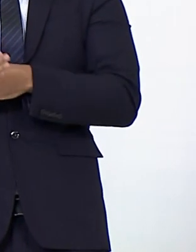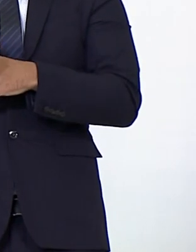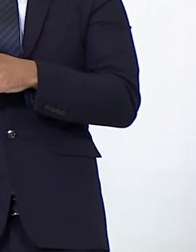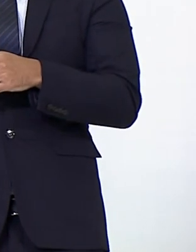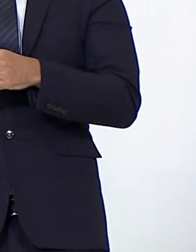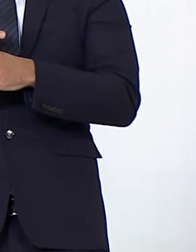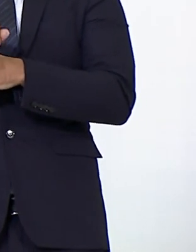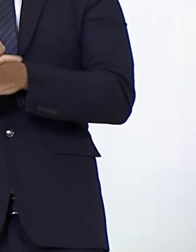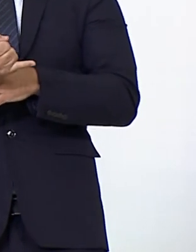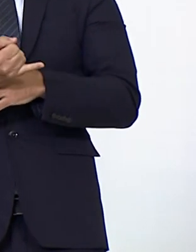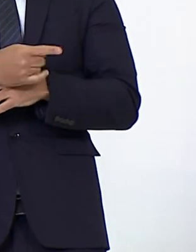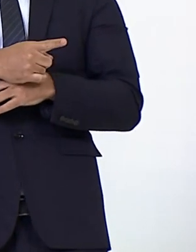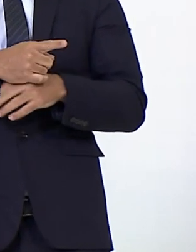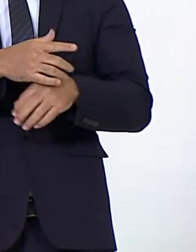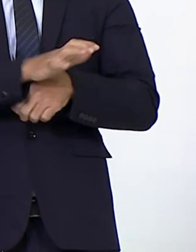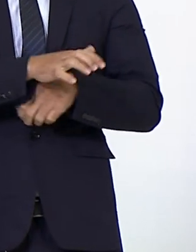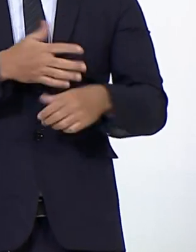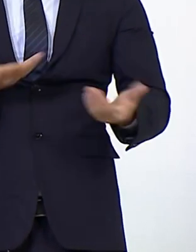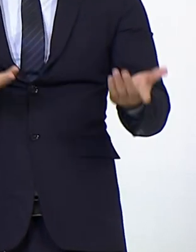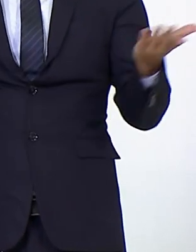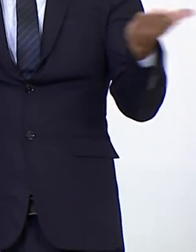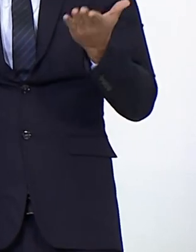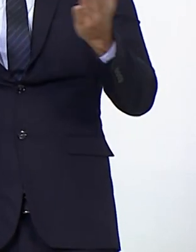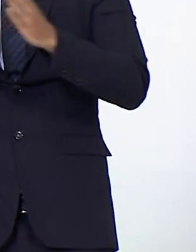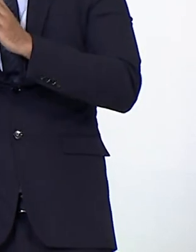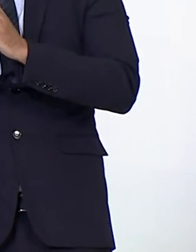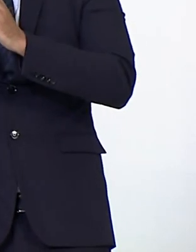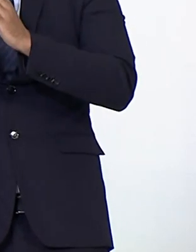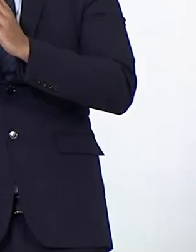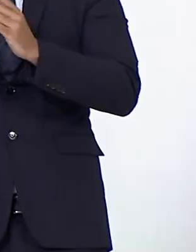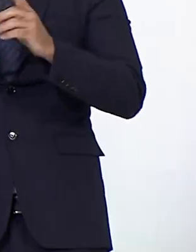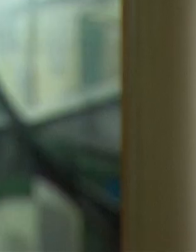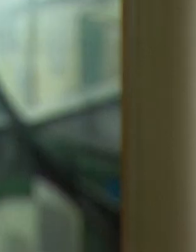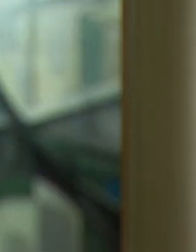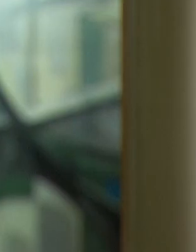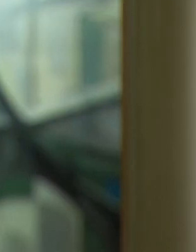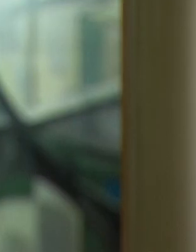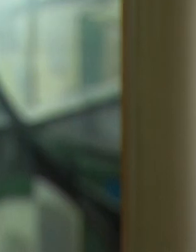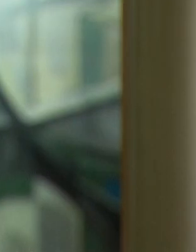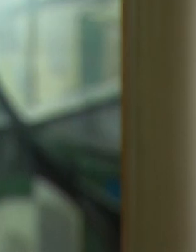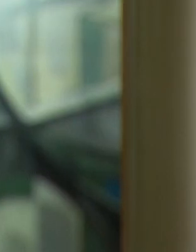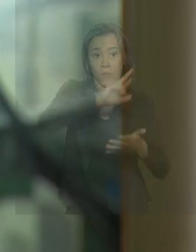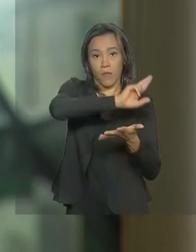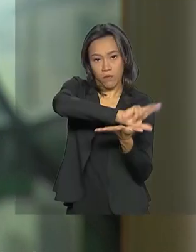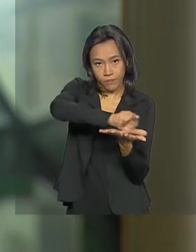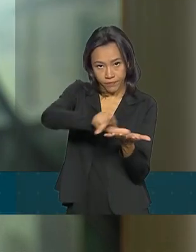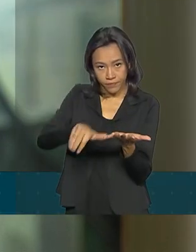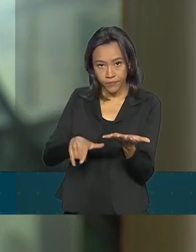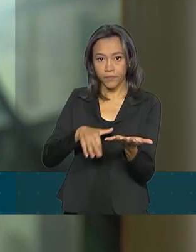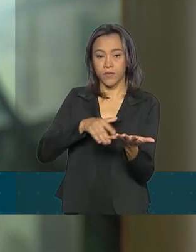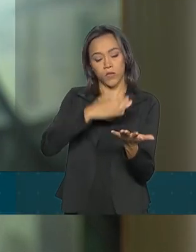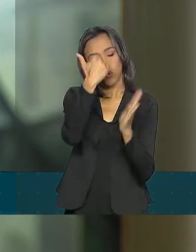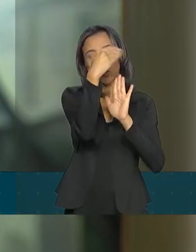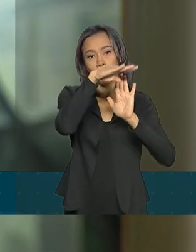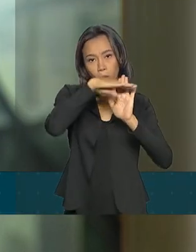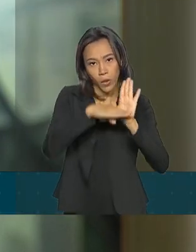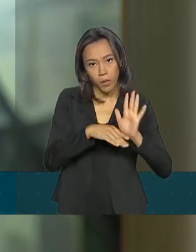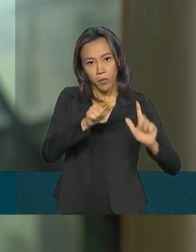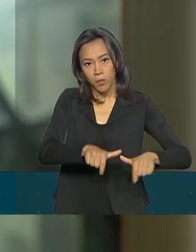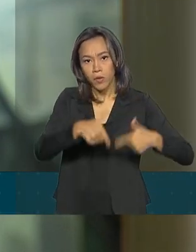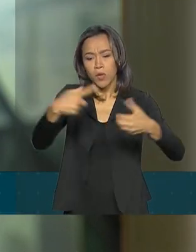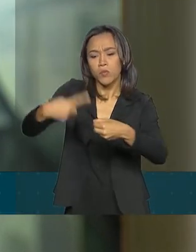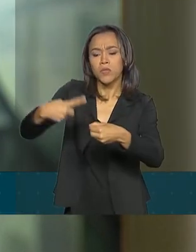Hoje, damos o primeiro passo para acabar com isso de verdade. As ações do programa vão começar no município de